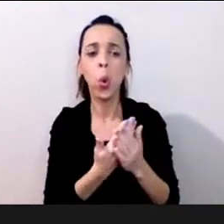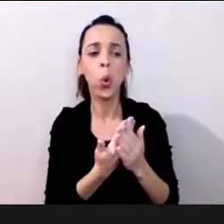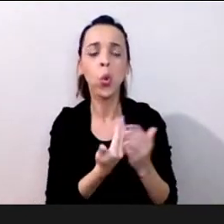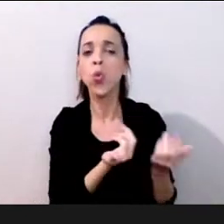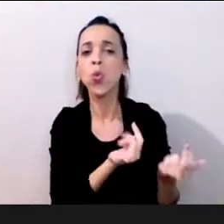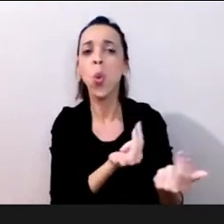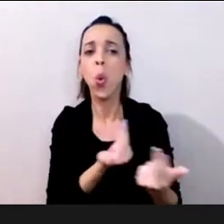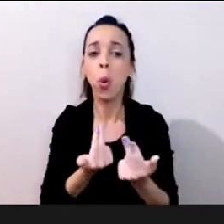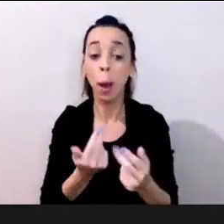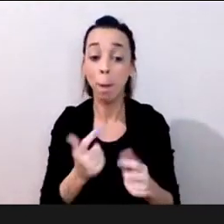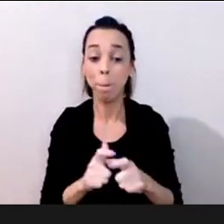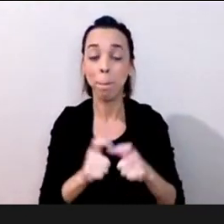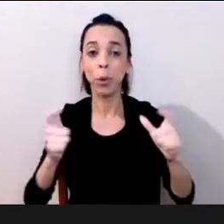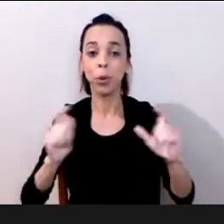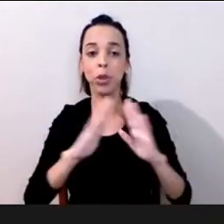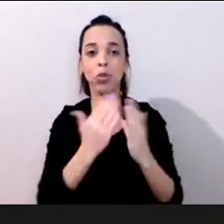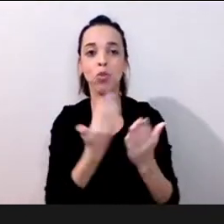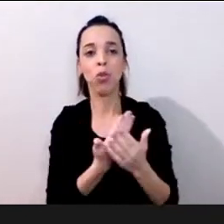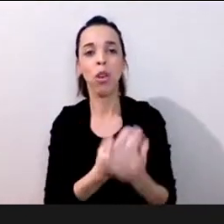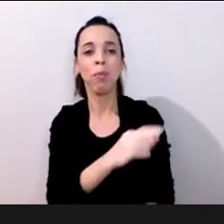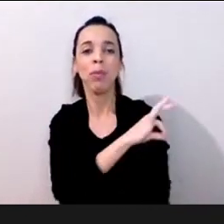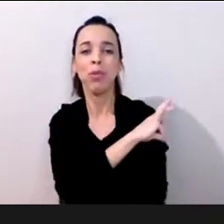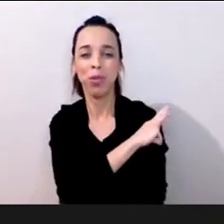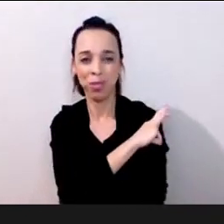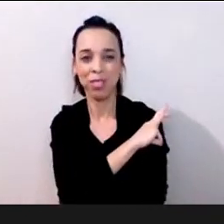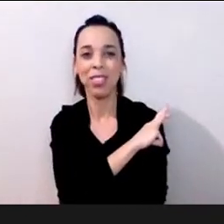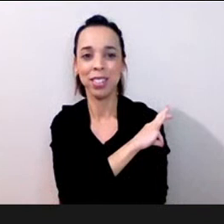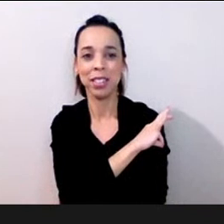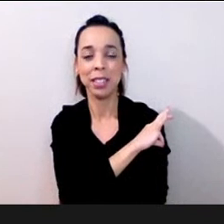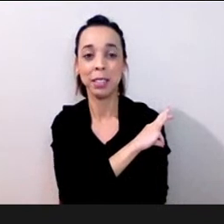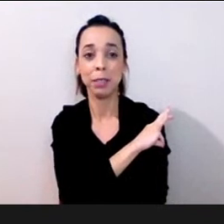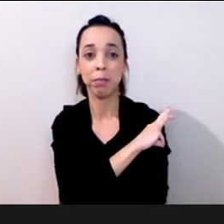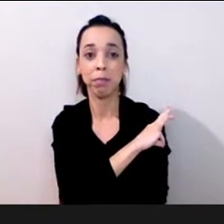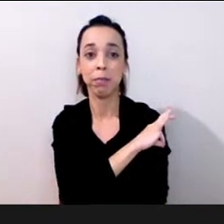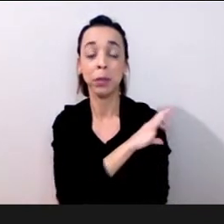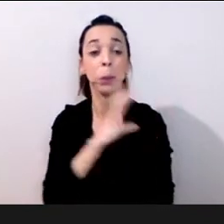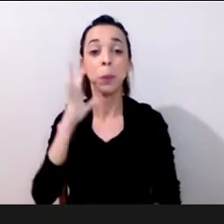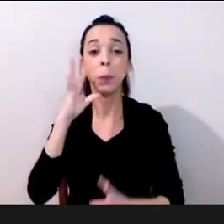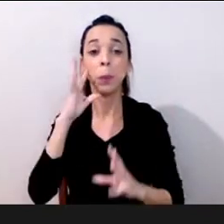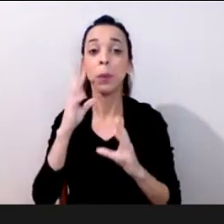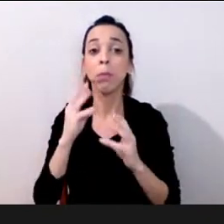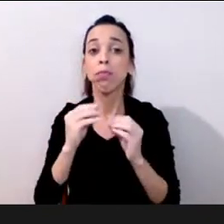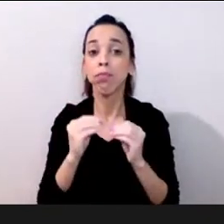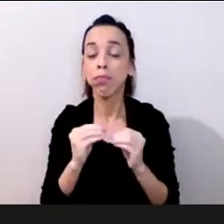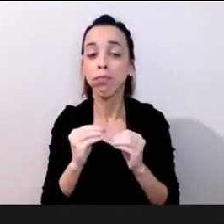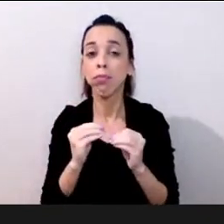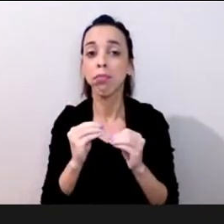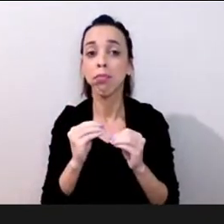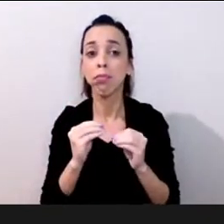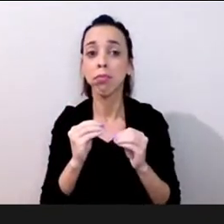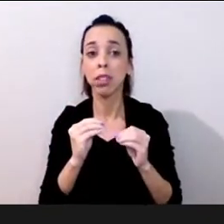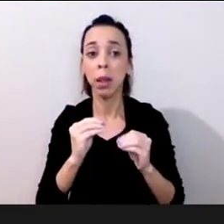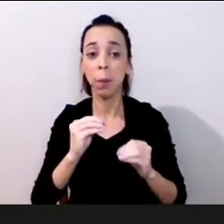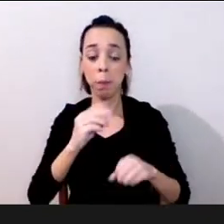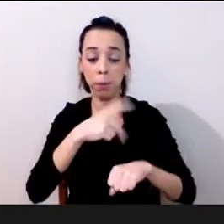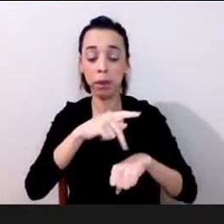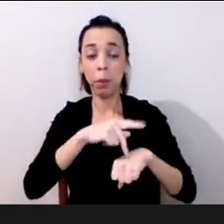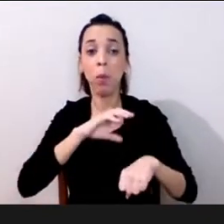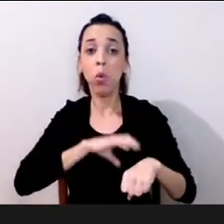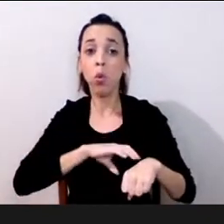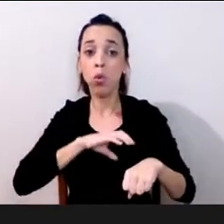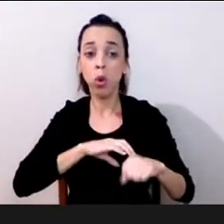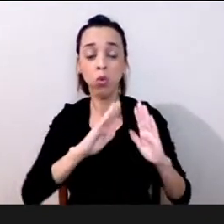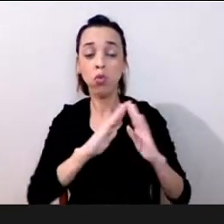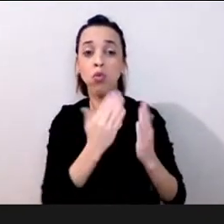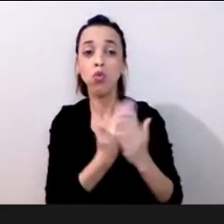escolas públicas e isto parte do princípio que as nossas escolas todas as nossas escolas são escolas de inclusão não